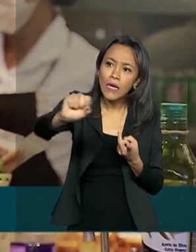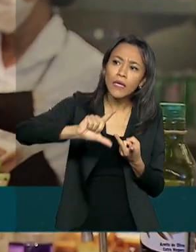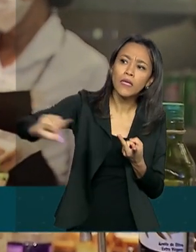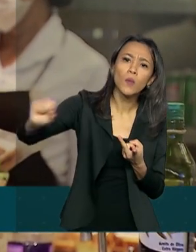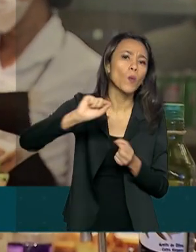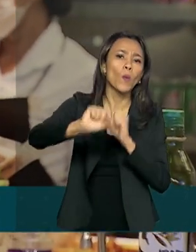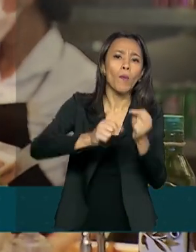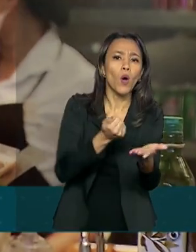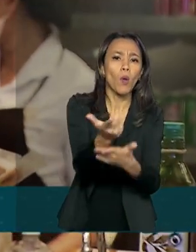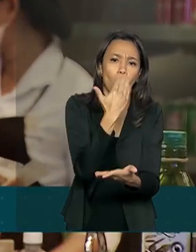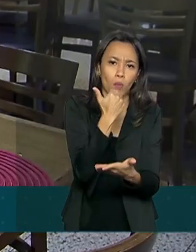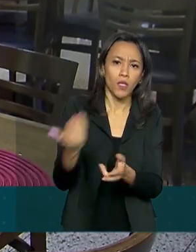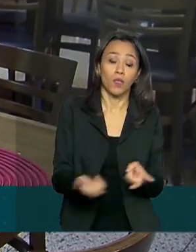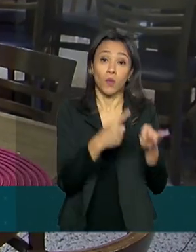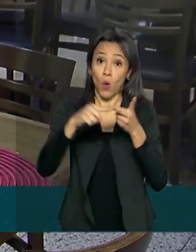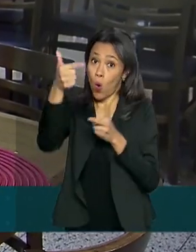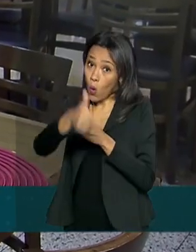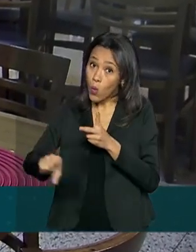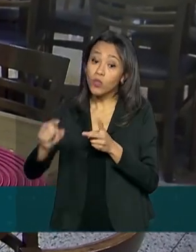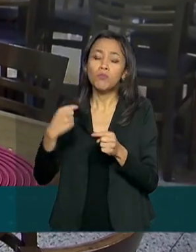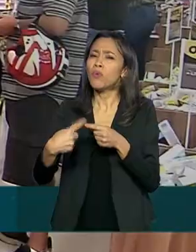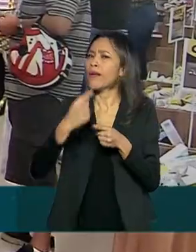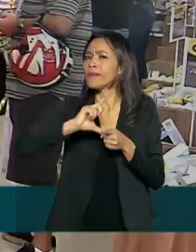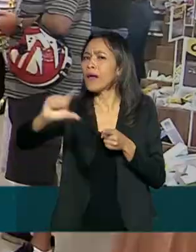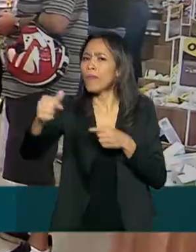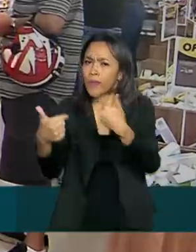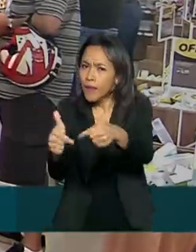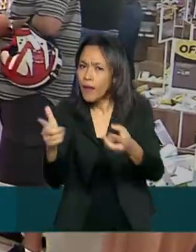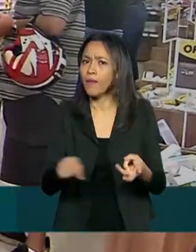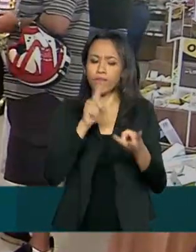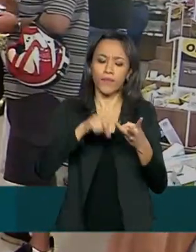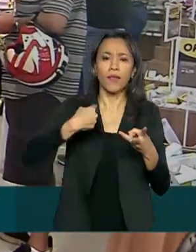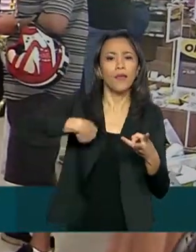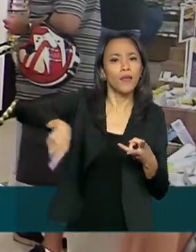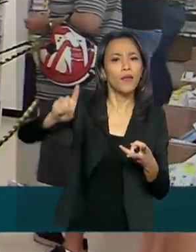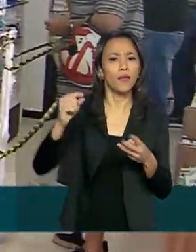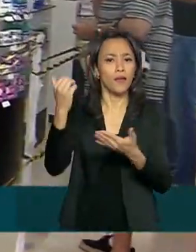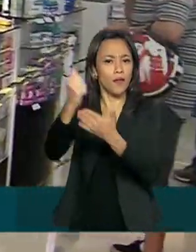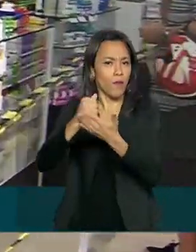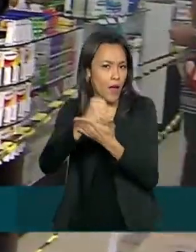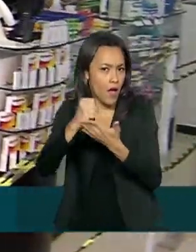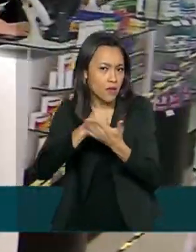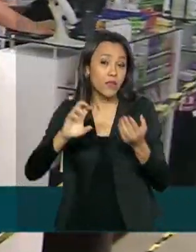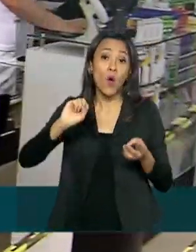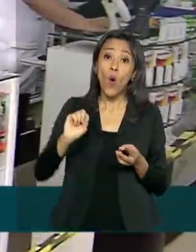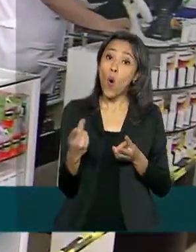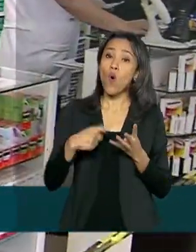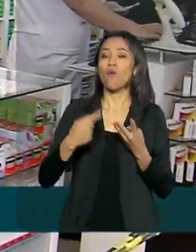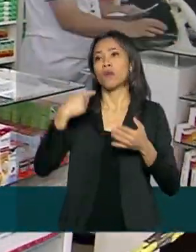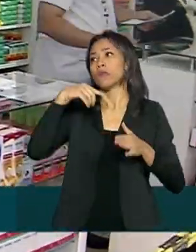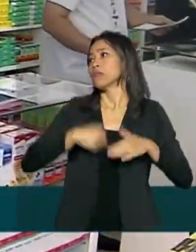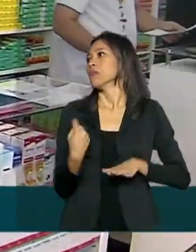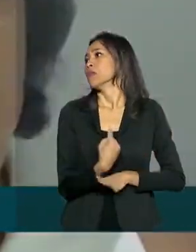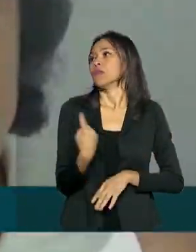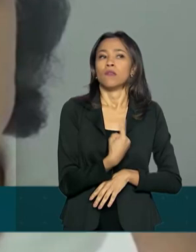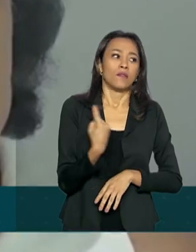alimentos. Outros motivos apontados foram sair para trabalhar, ir à farmácia ou ter ficado entediado por causa do